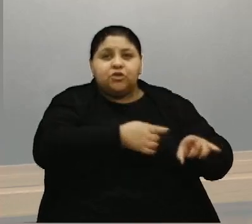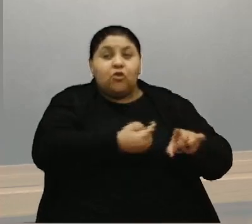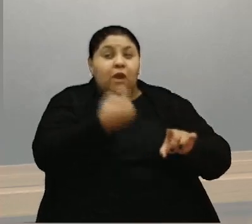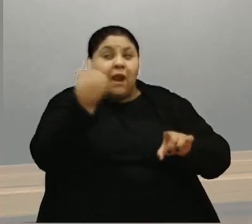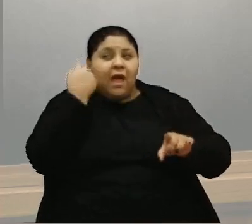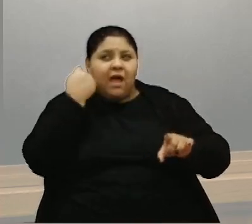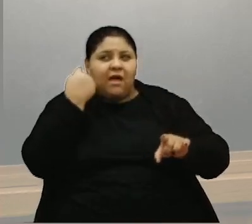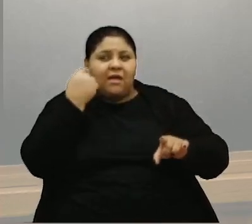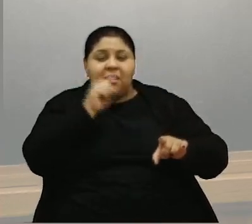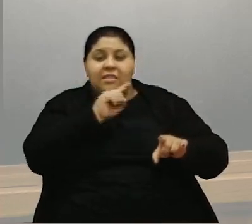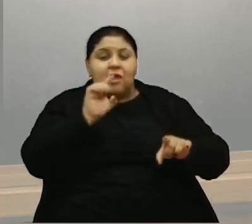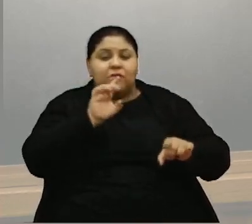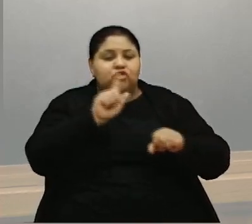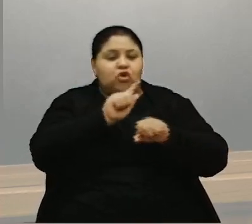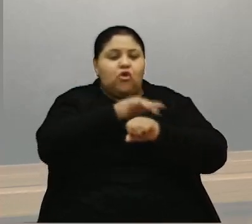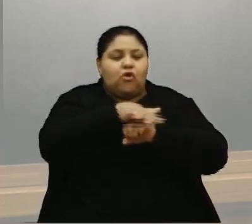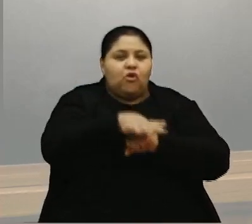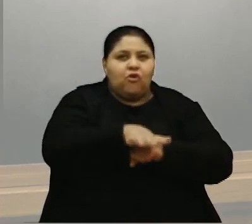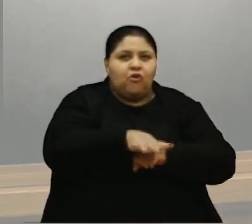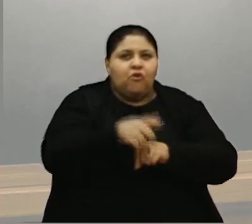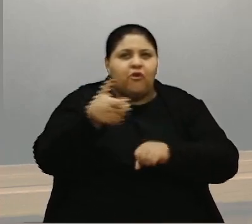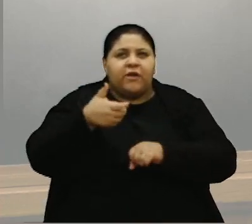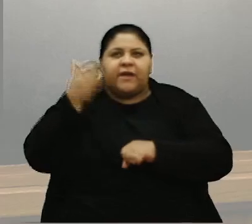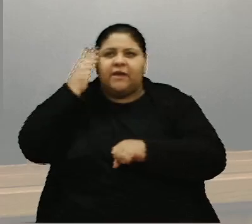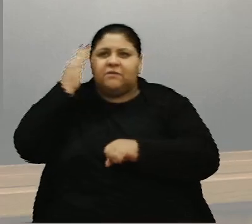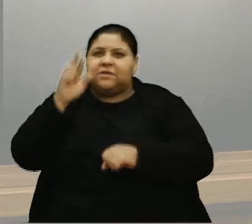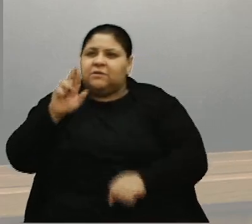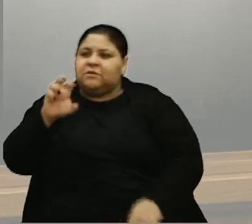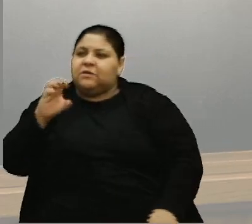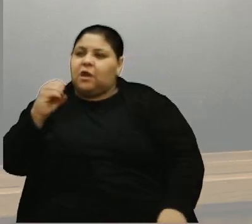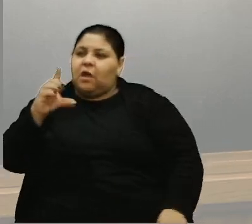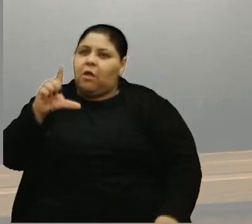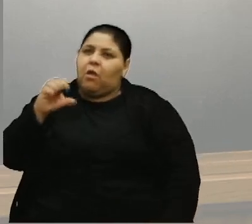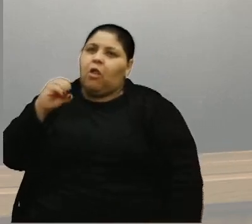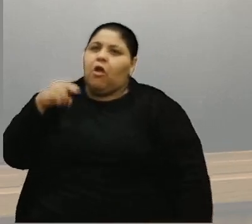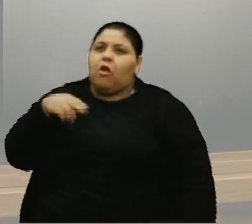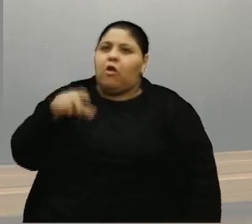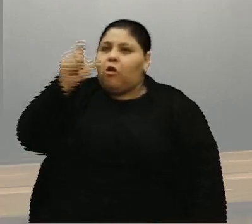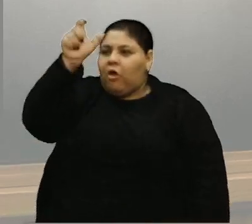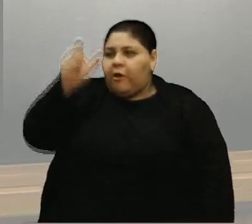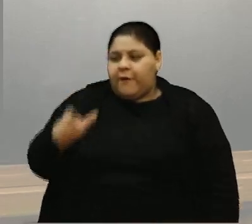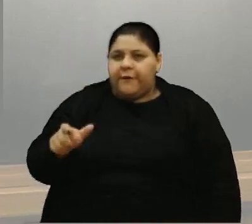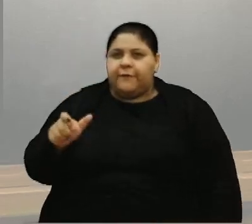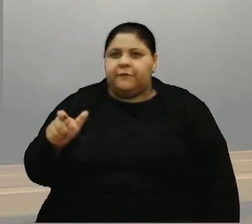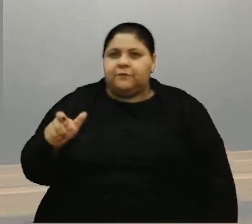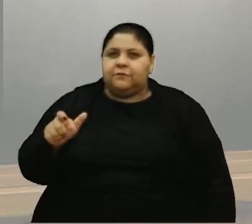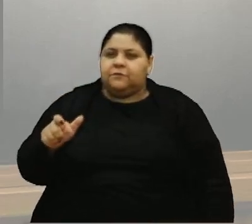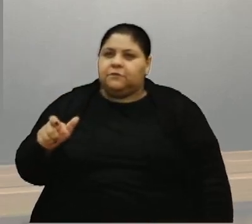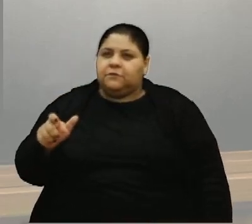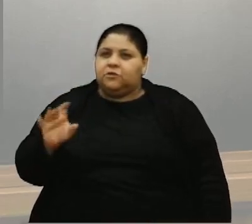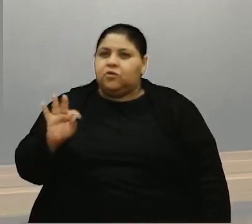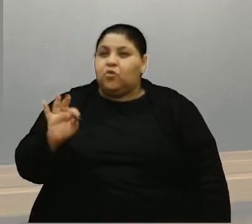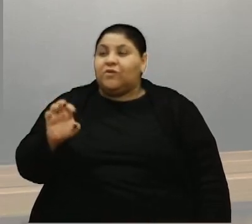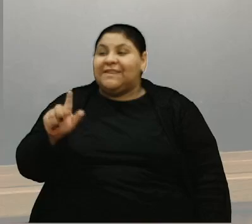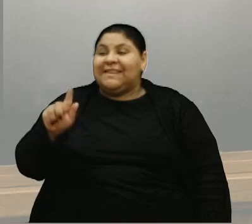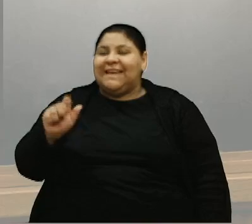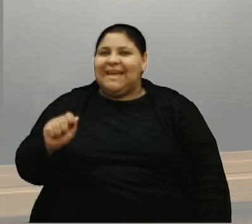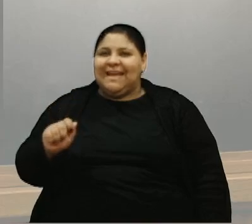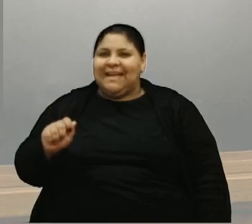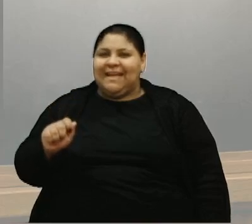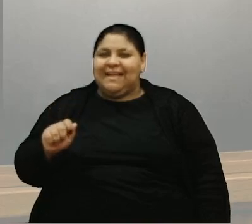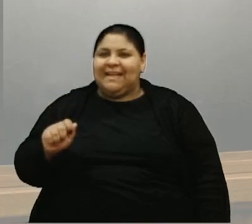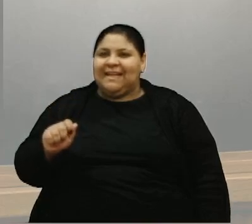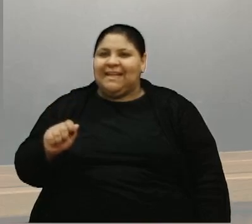Eu quero saber também lá no Reulon, que as pessoas estão com o Tega comendo o